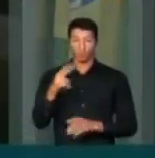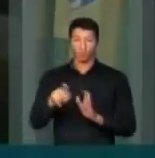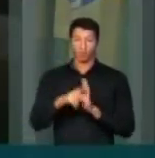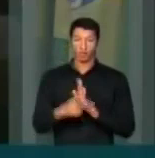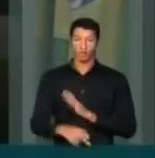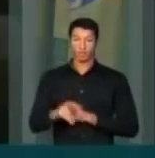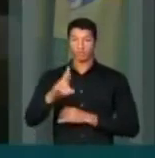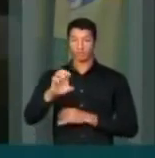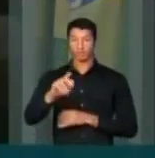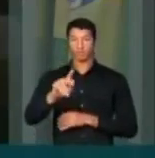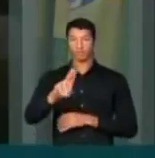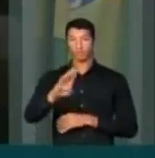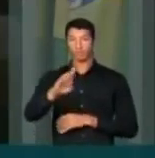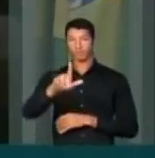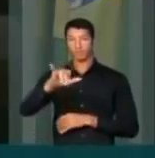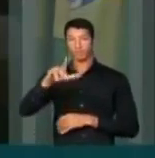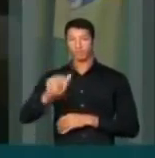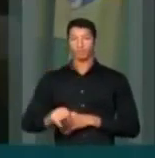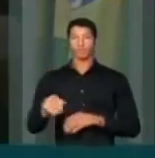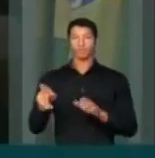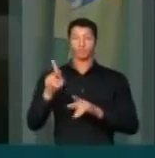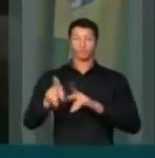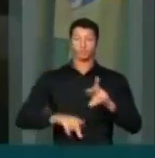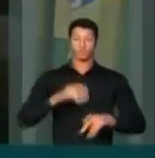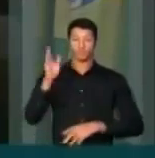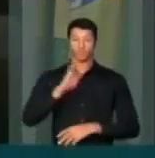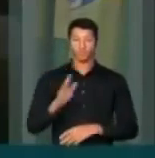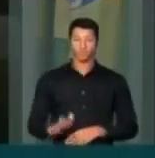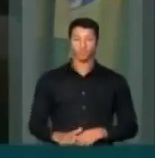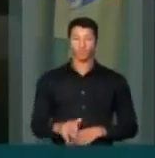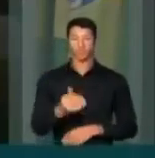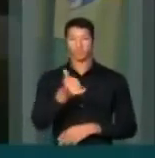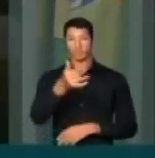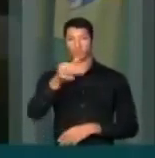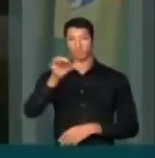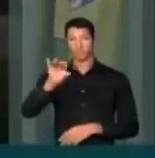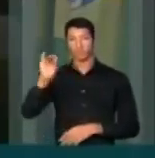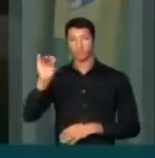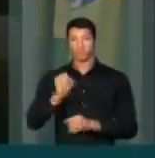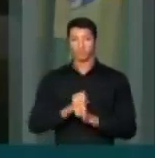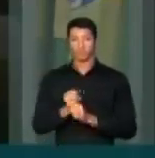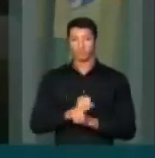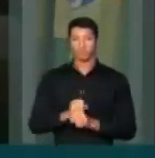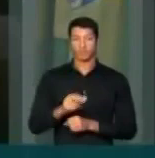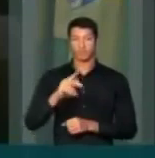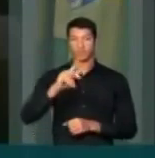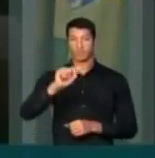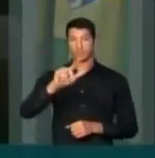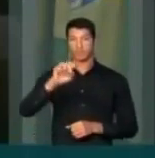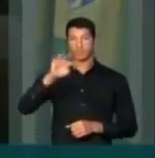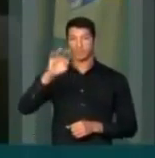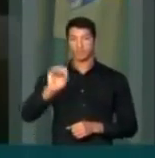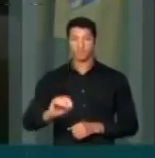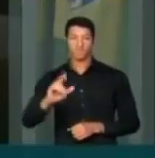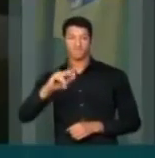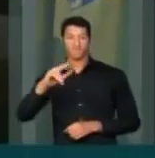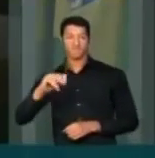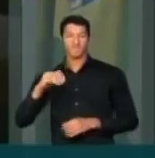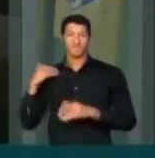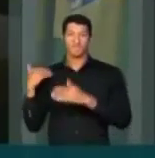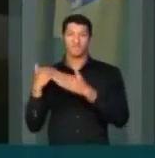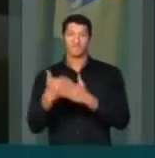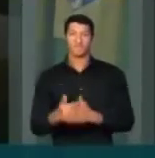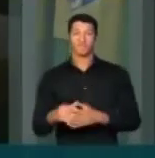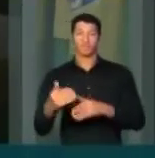republicana e da monarquia brasileira. Nos 190 anos do parlamento, nunca esse